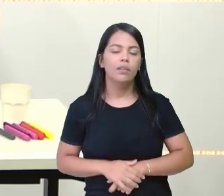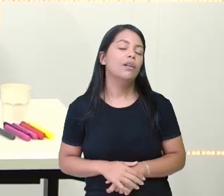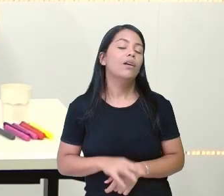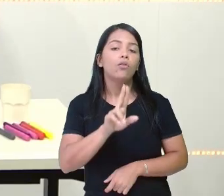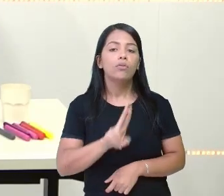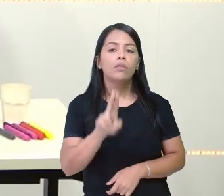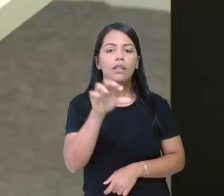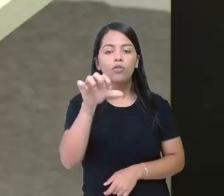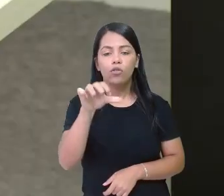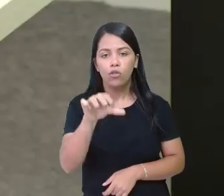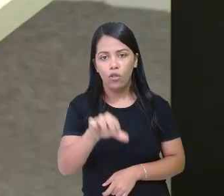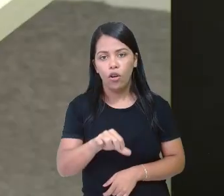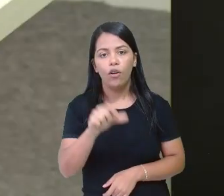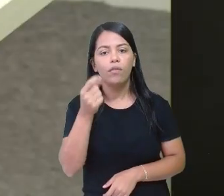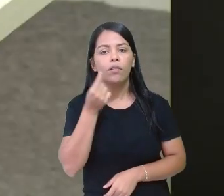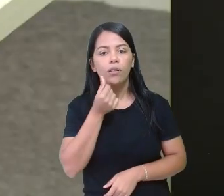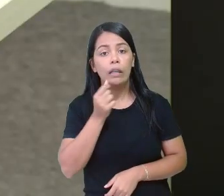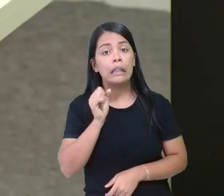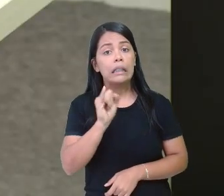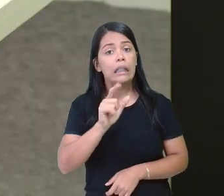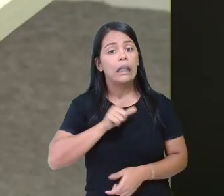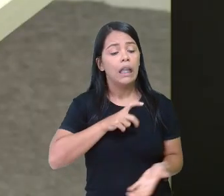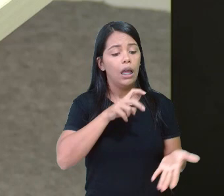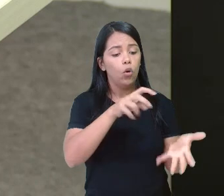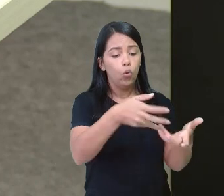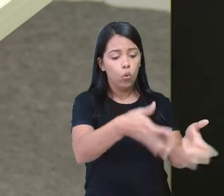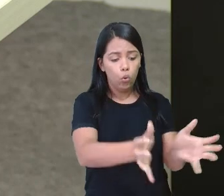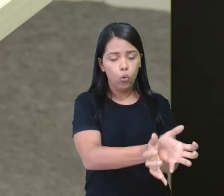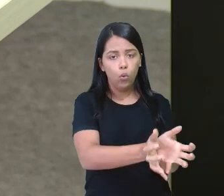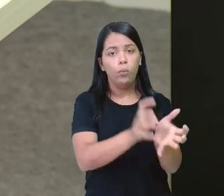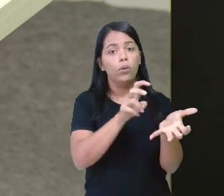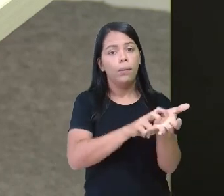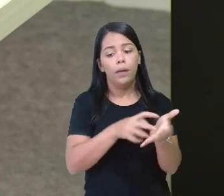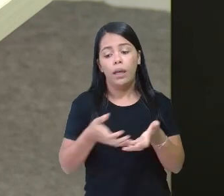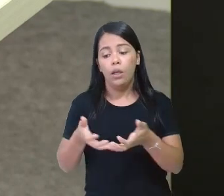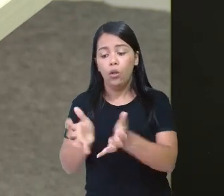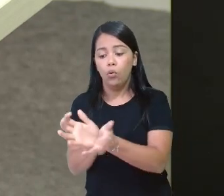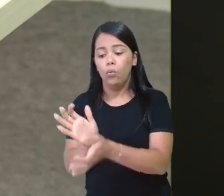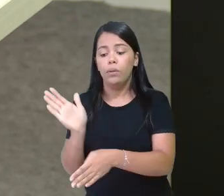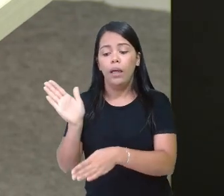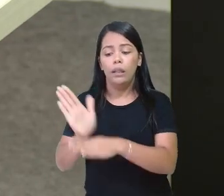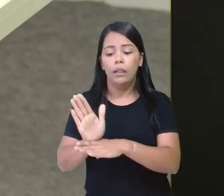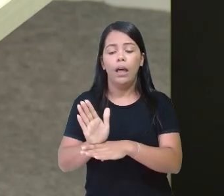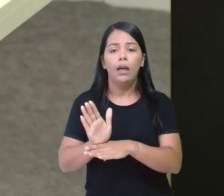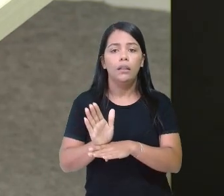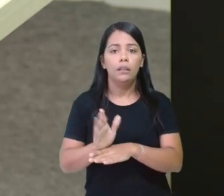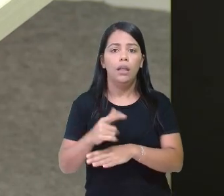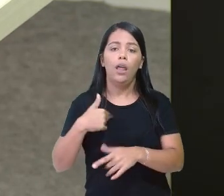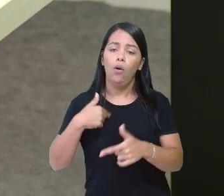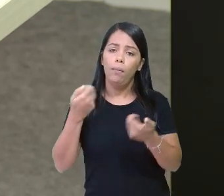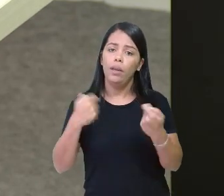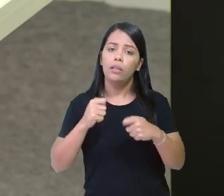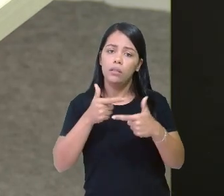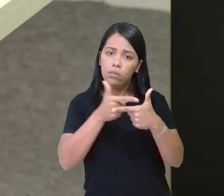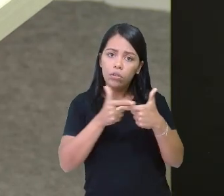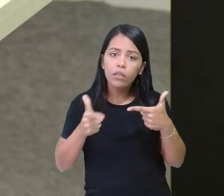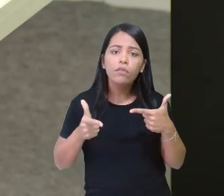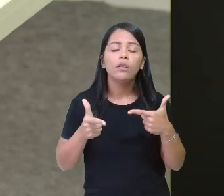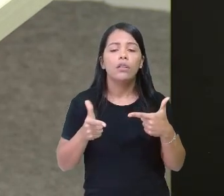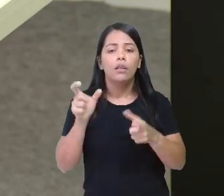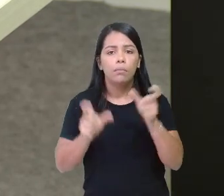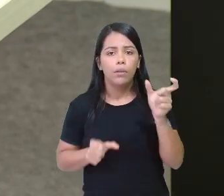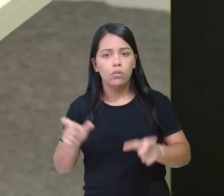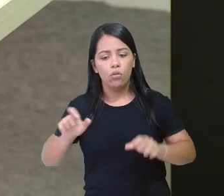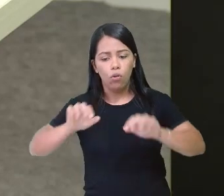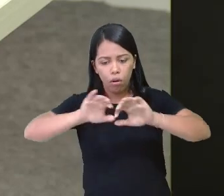fazer? Se eu tenho dois turnos aqui, manhã e tarde. Eu vou dividir essas nove pessoas, tá?